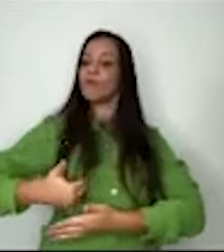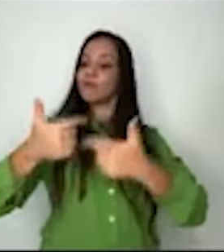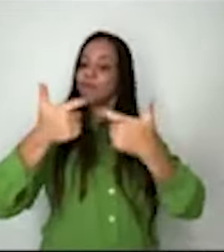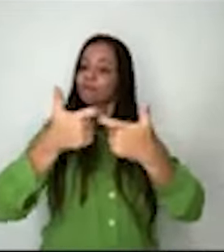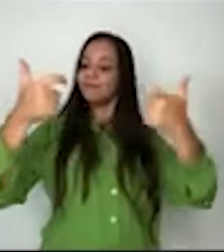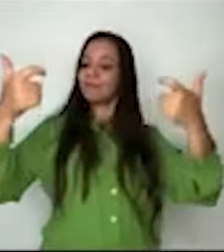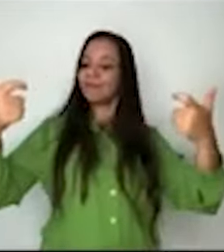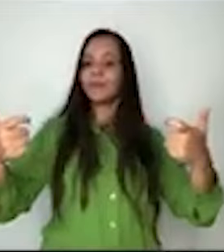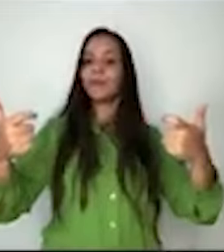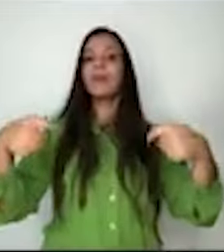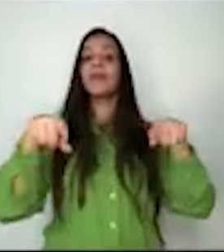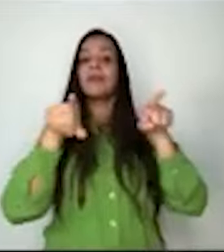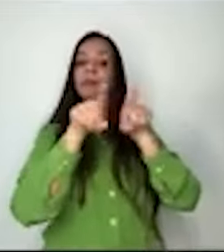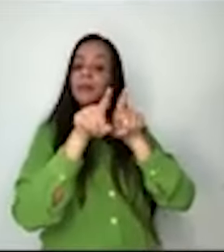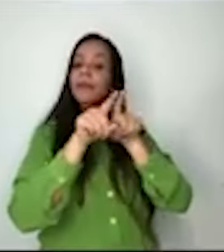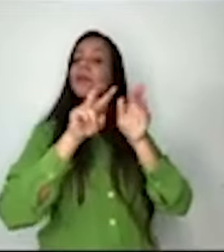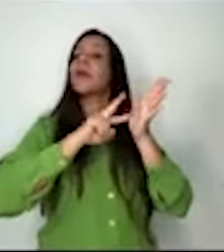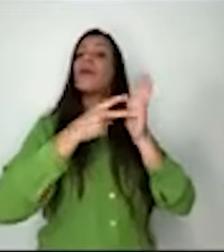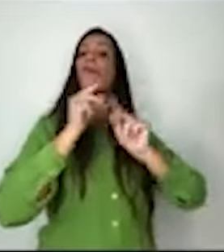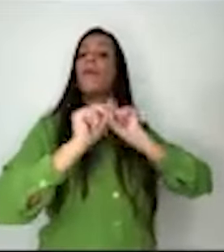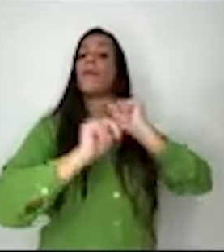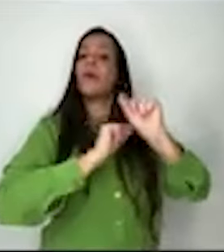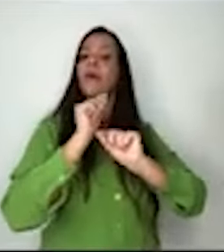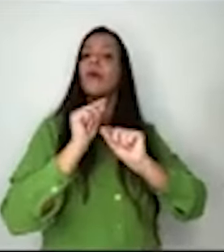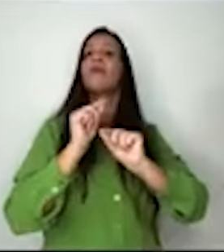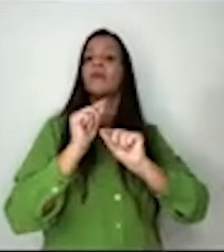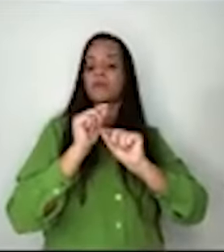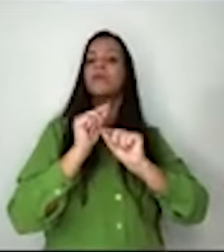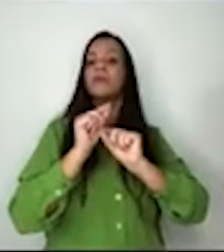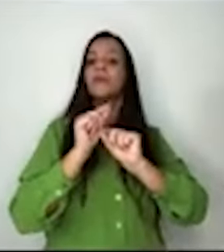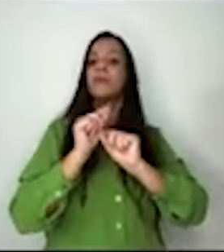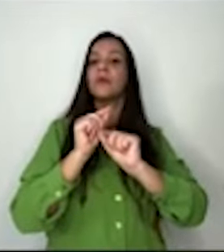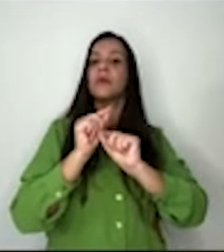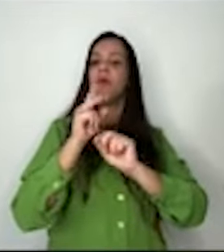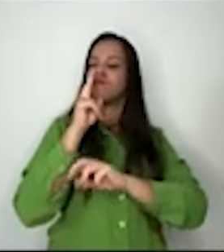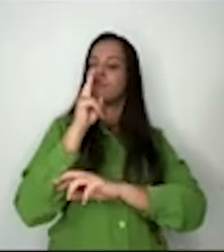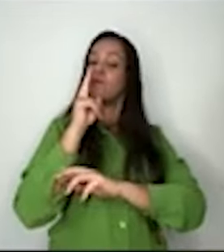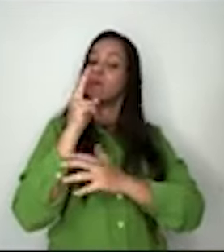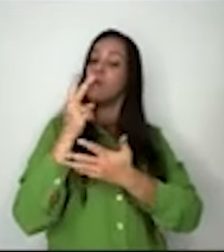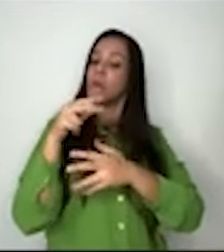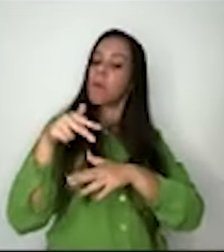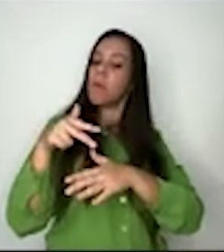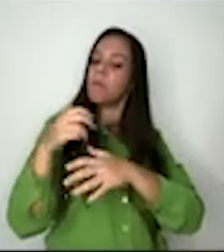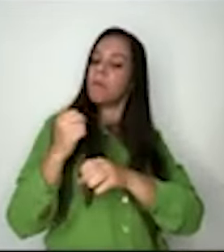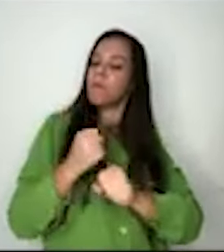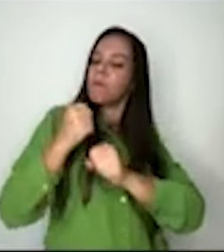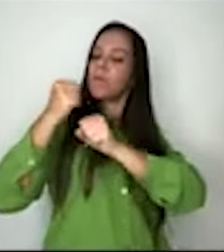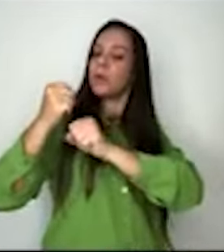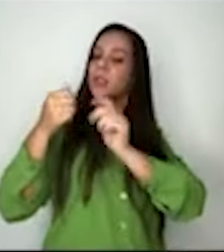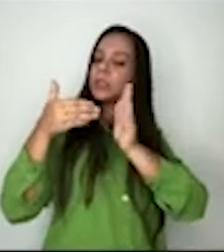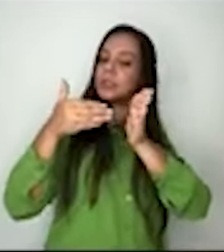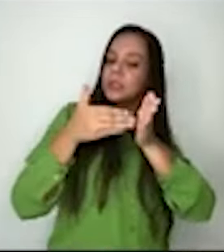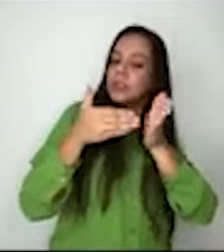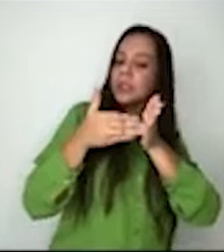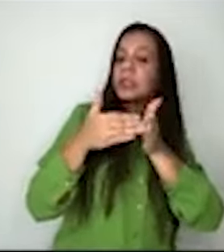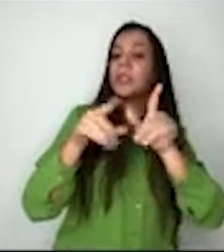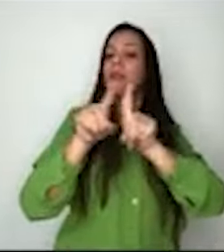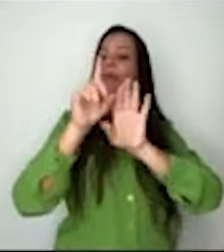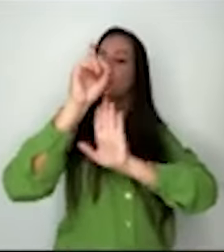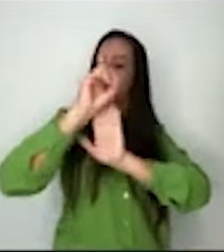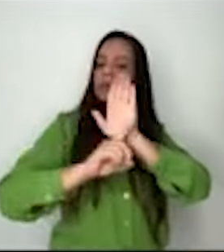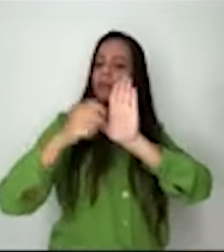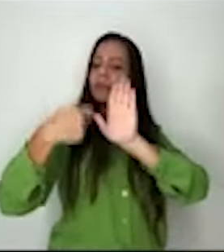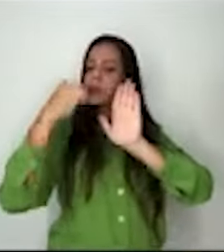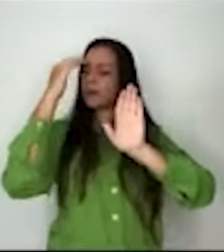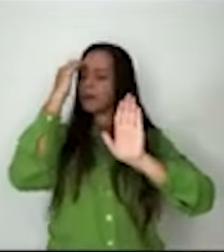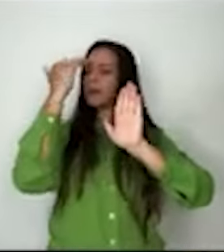significa poder limitado, Estado de direito e respeito aos direitos fundamentais. A democracia